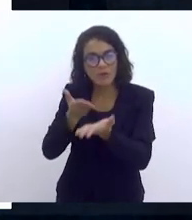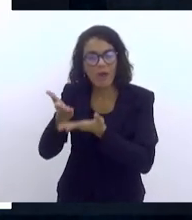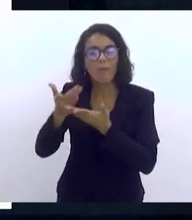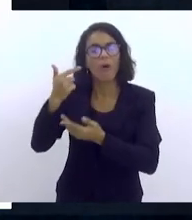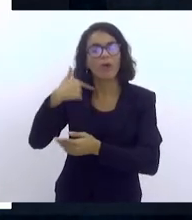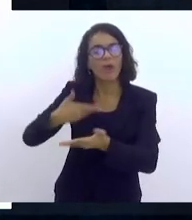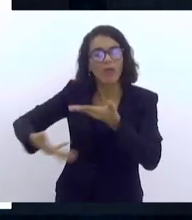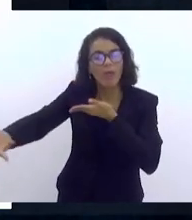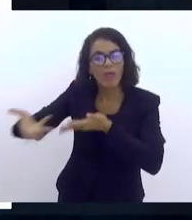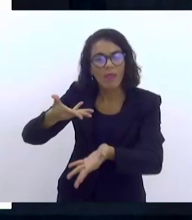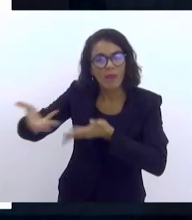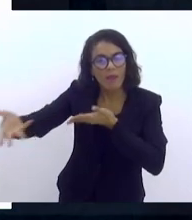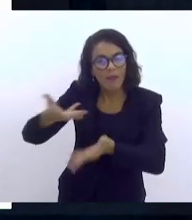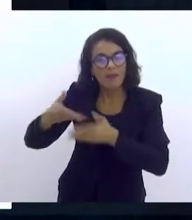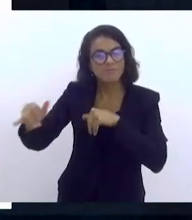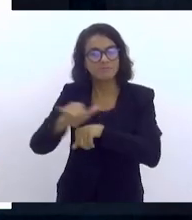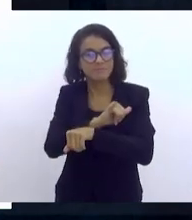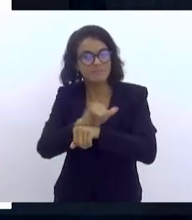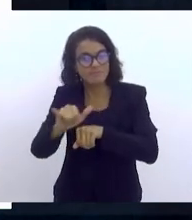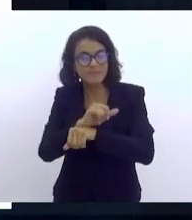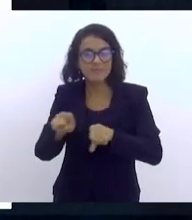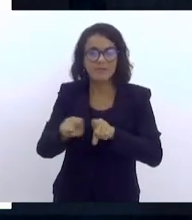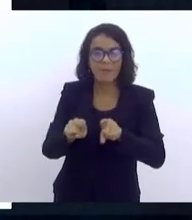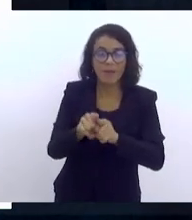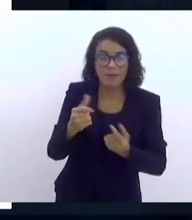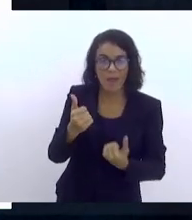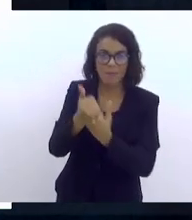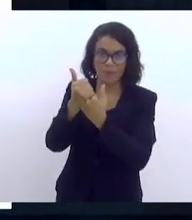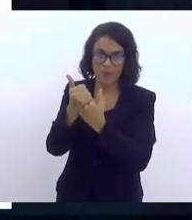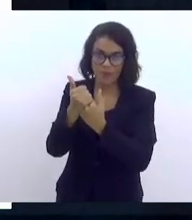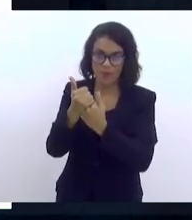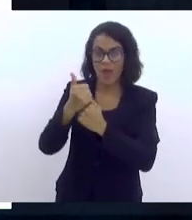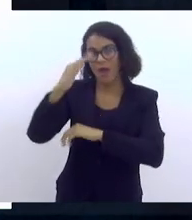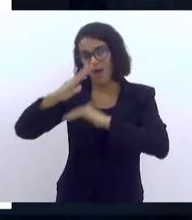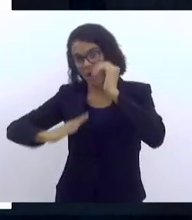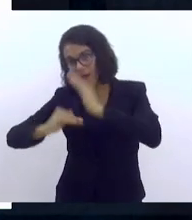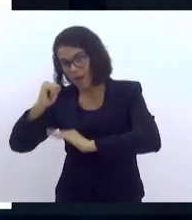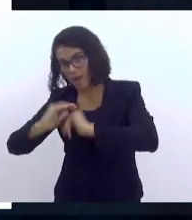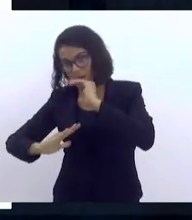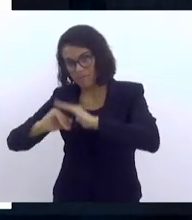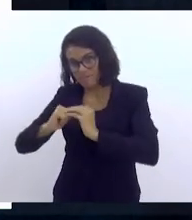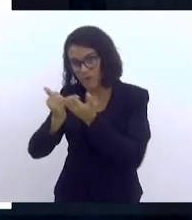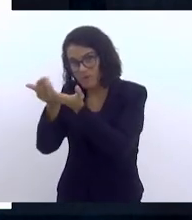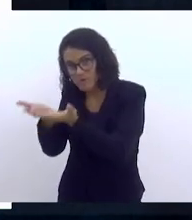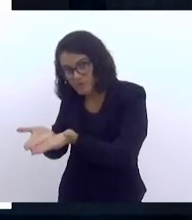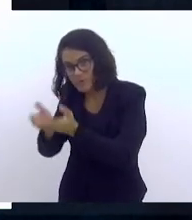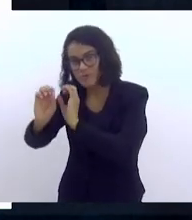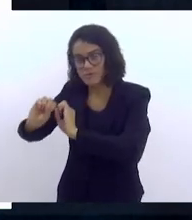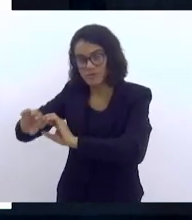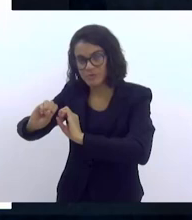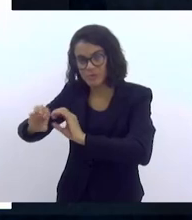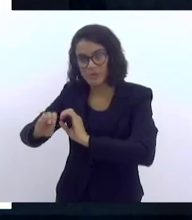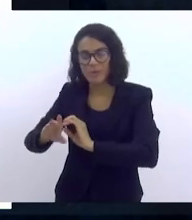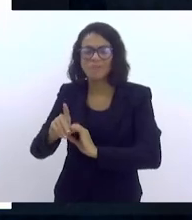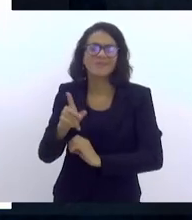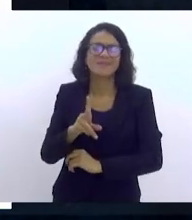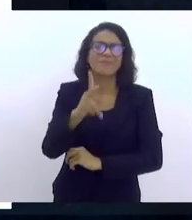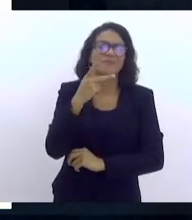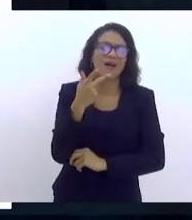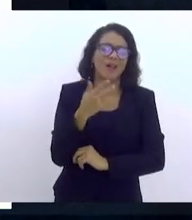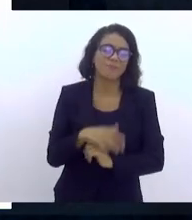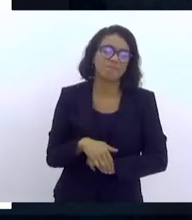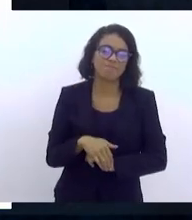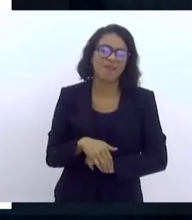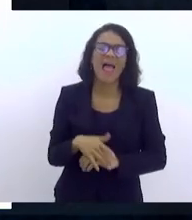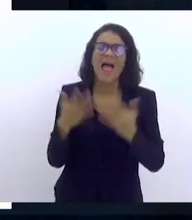conhecimentos e estratégias de apoio aos profissionais de educação. Porque nós sempre falamos de uma